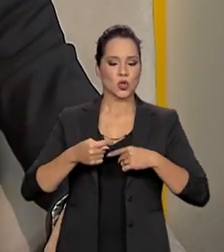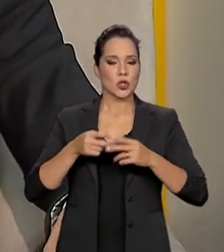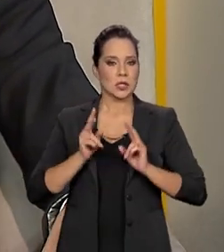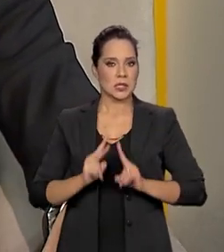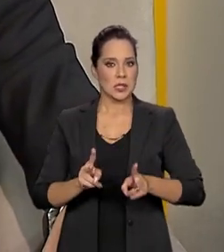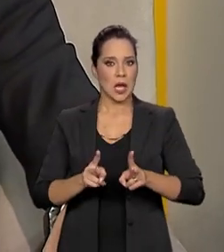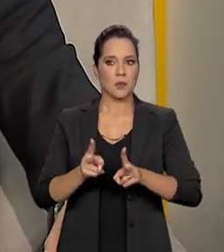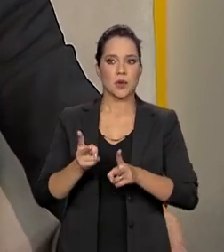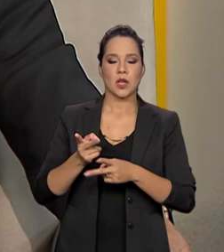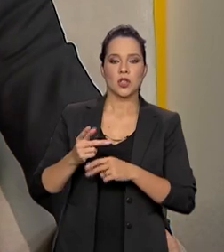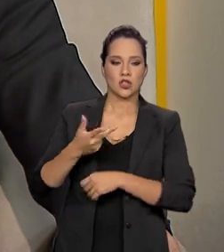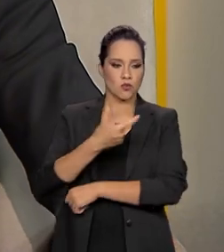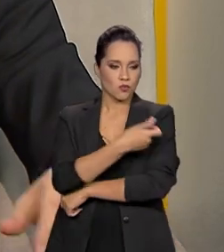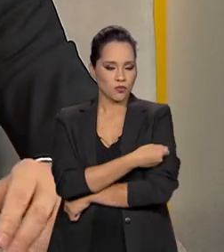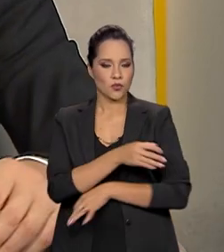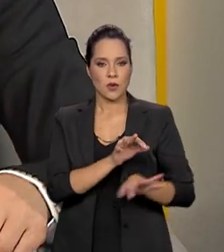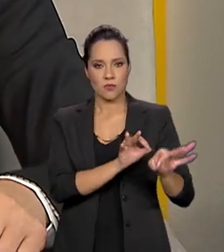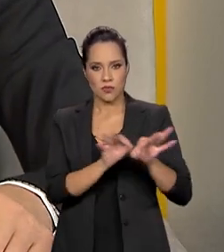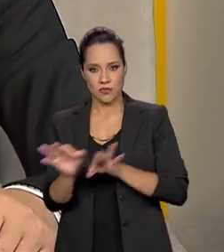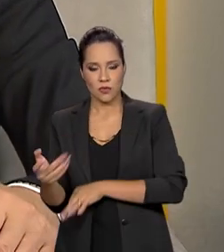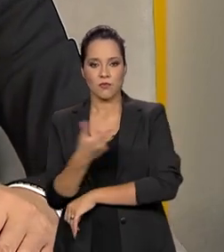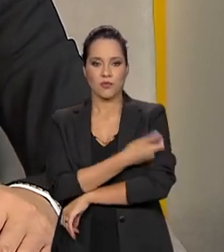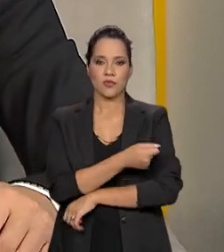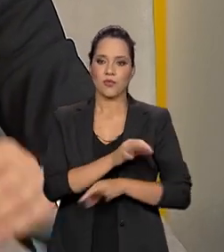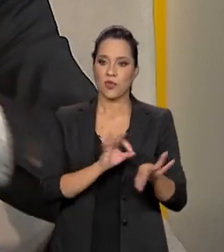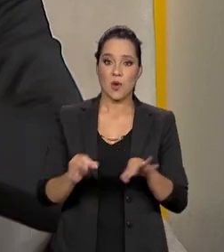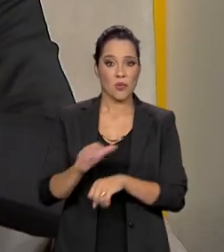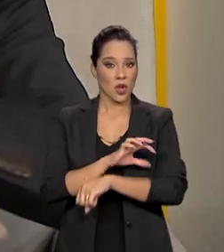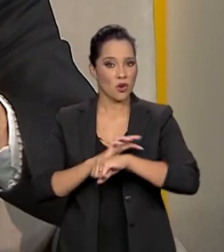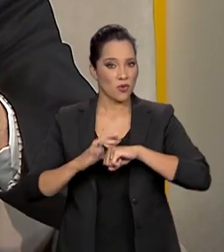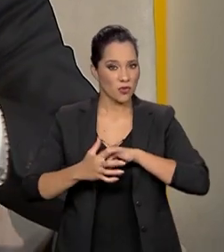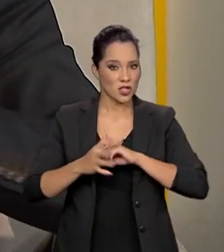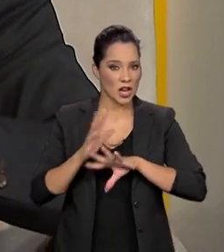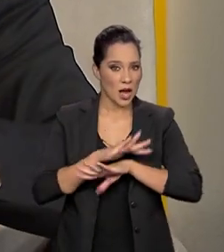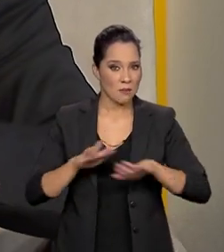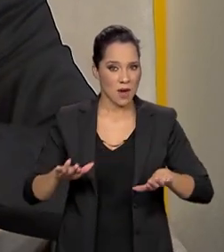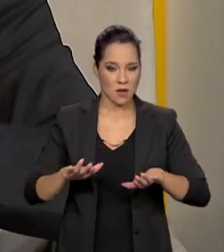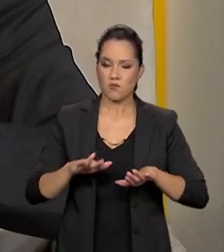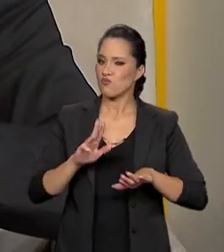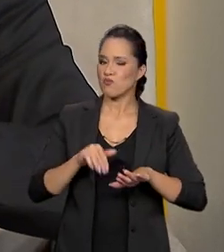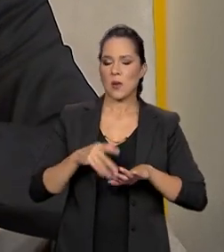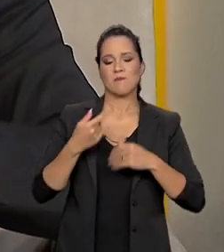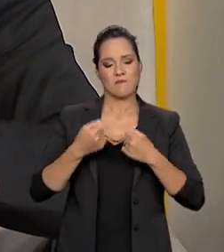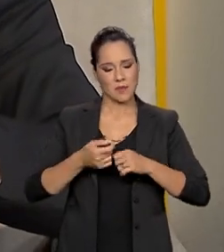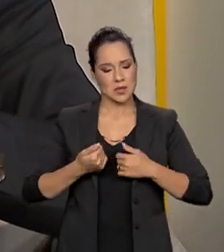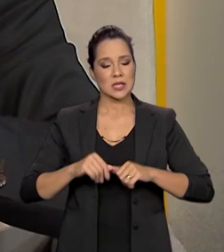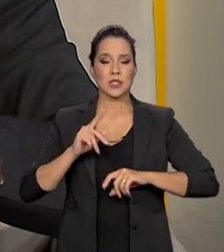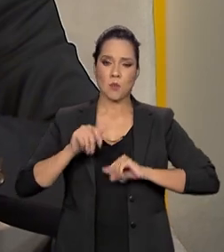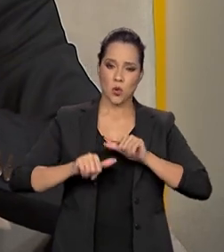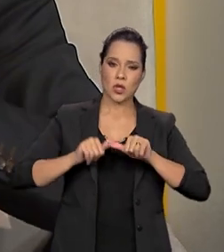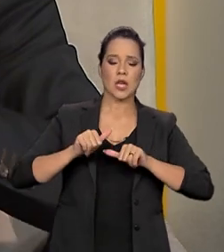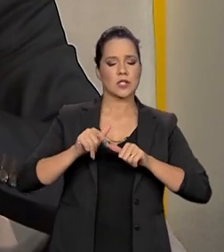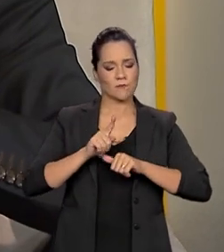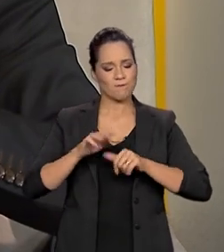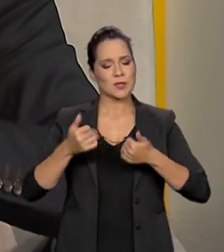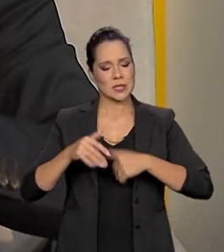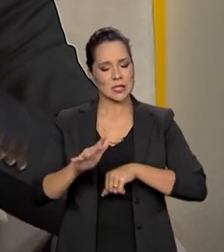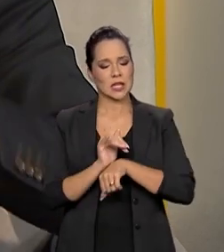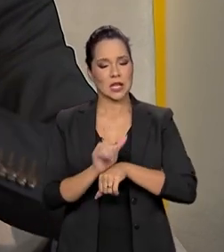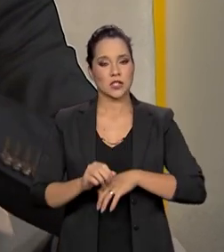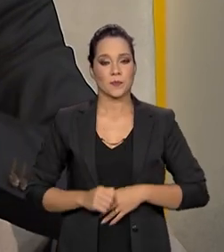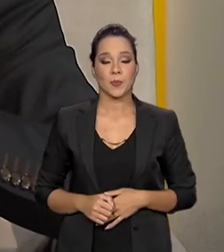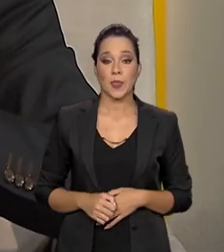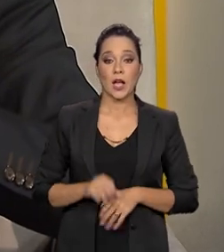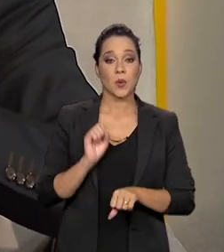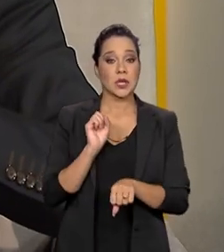de manutenção, porque a COVID veio para ficar. E a gente tem que ter uma estratégia nacional. Então, com essas viroses